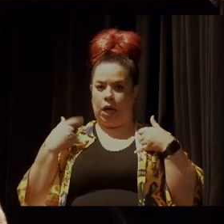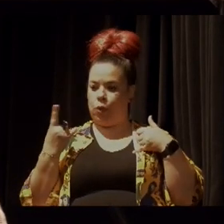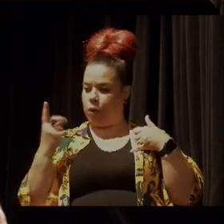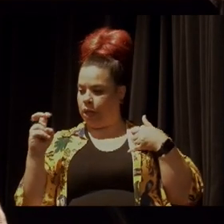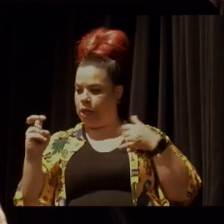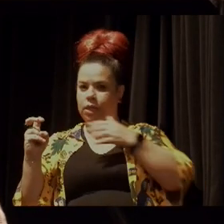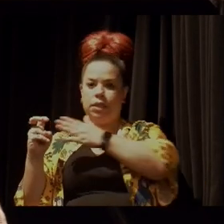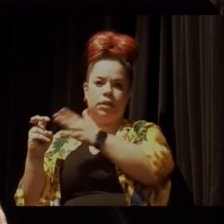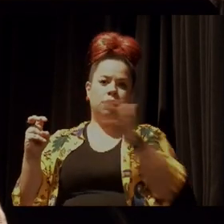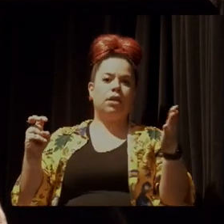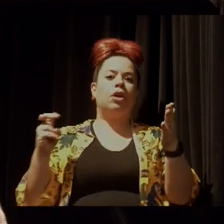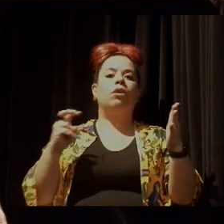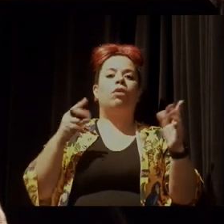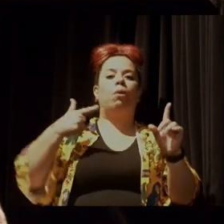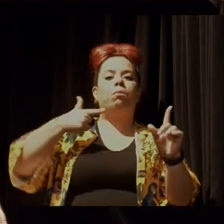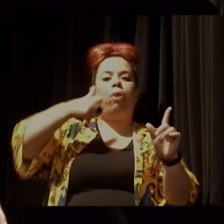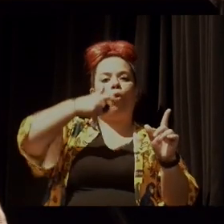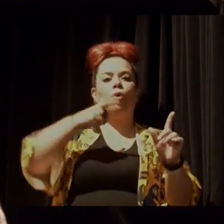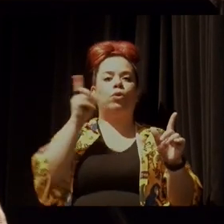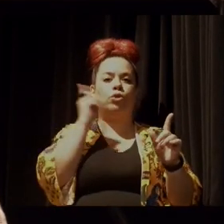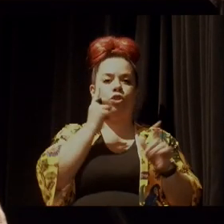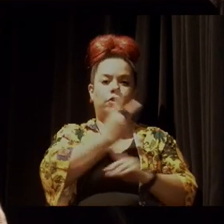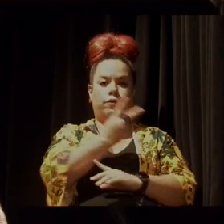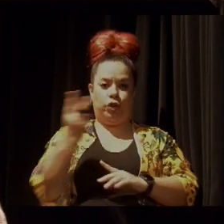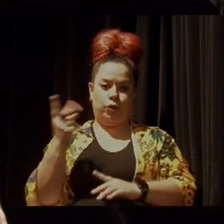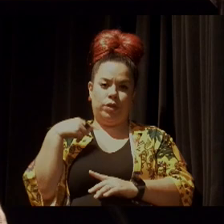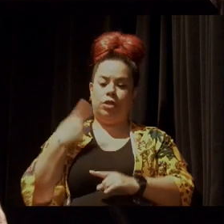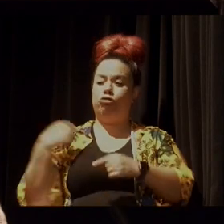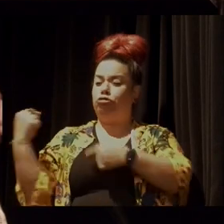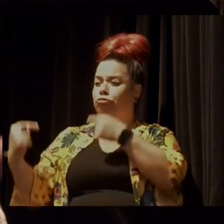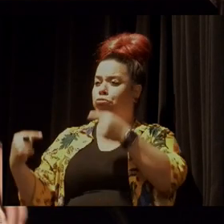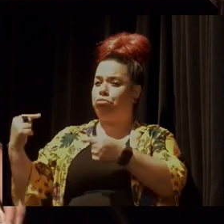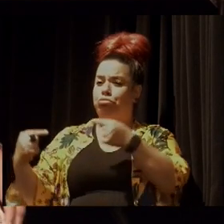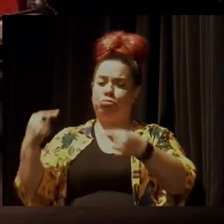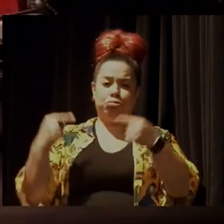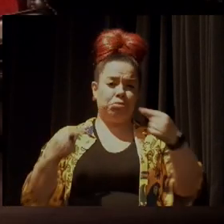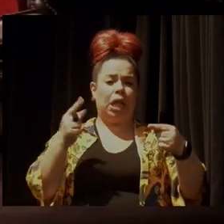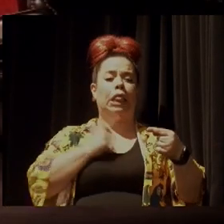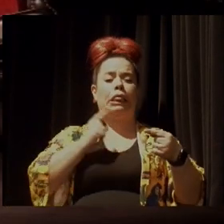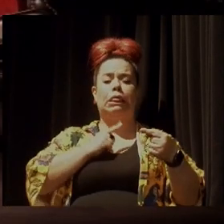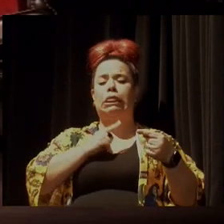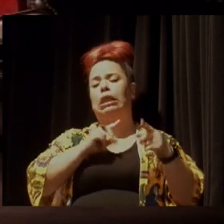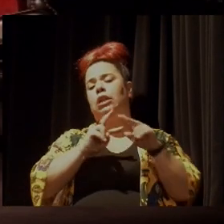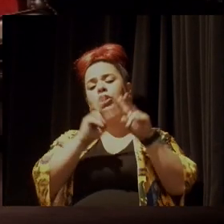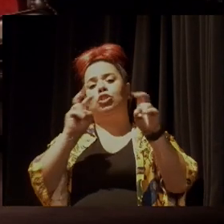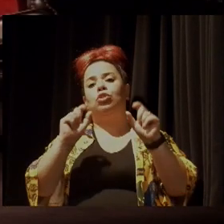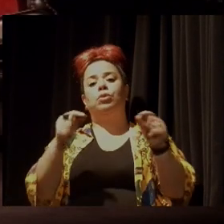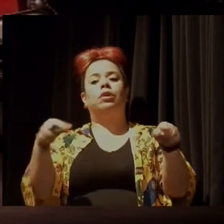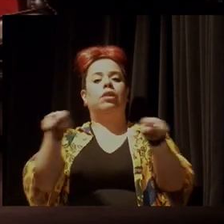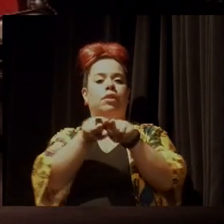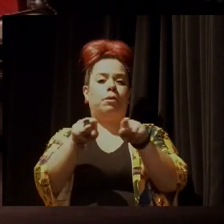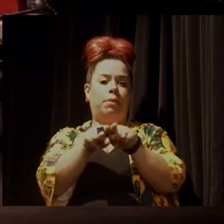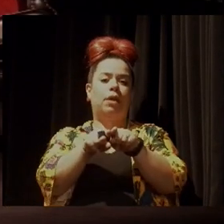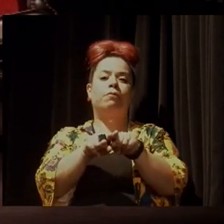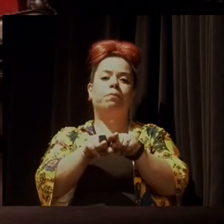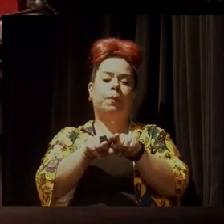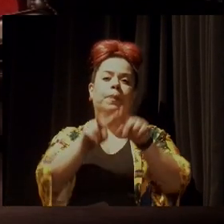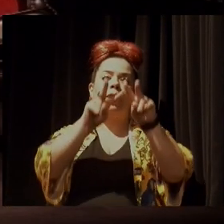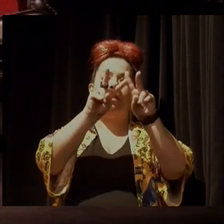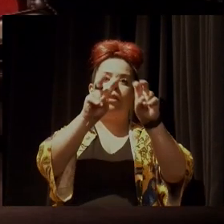assassinato, dia 22. E a gente faz muito debate sobre também essas questões